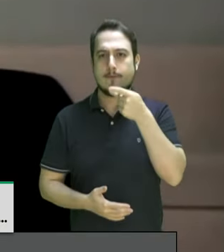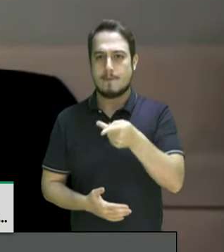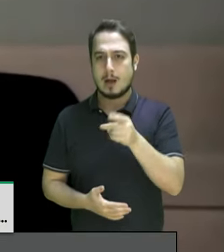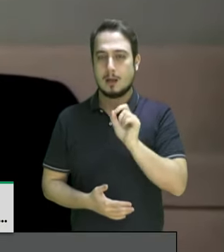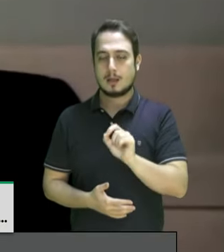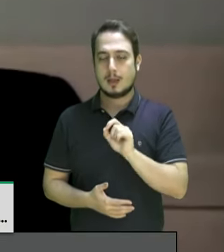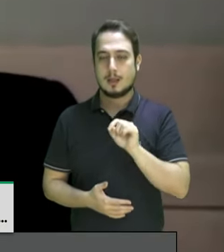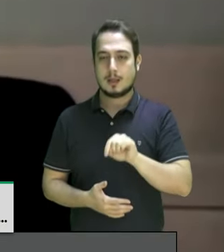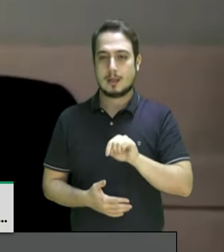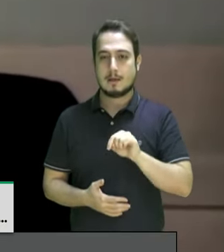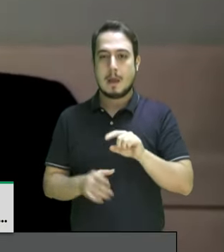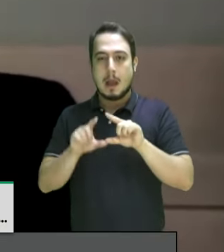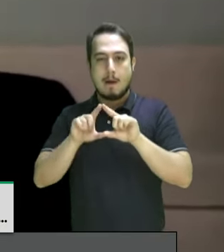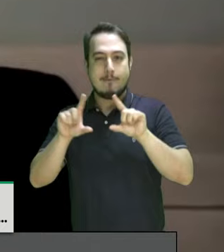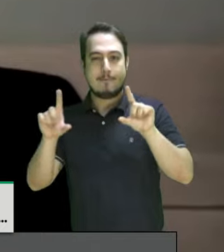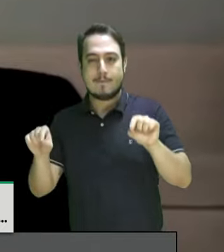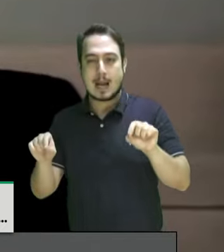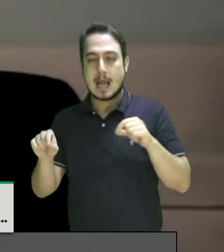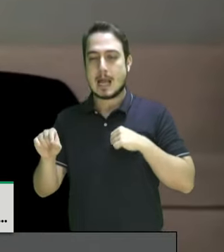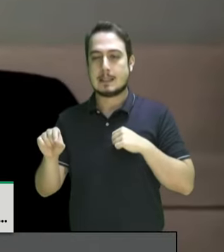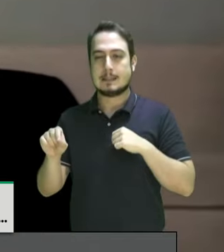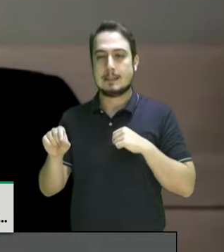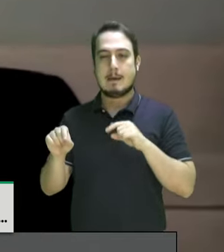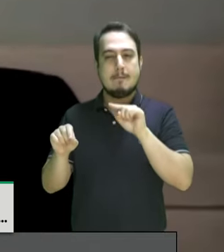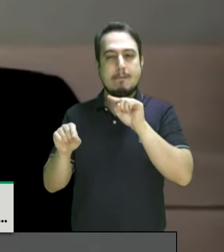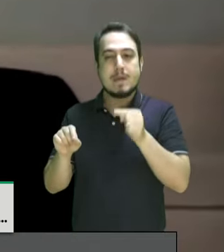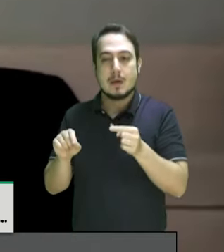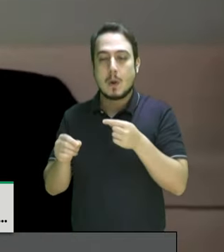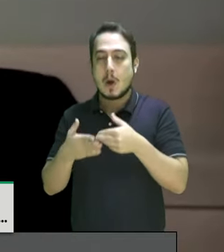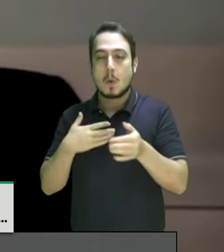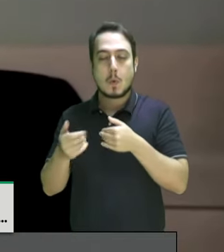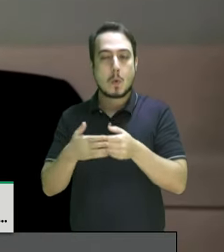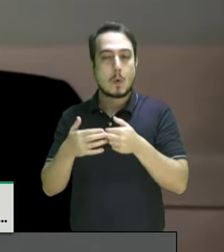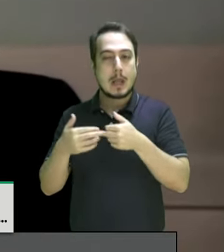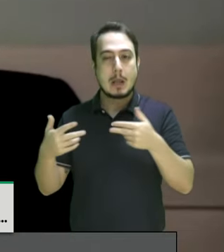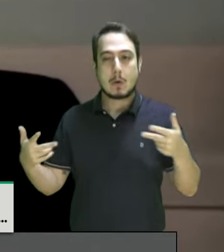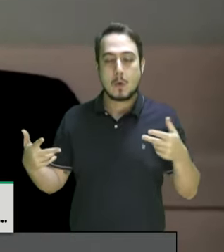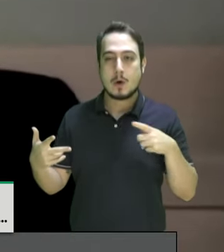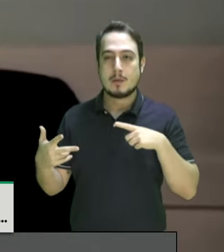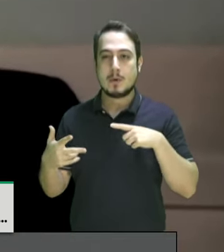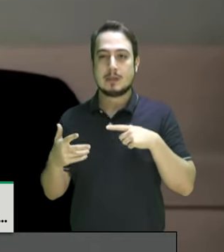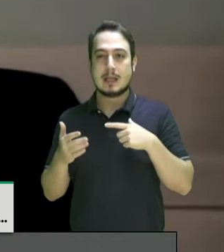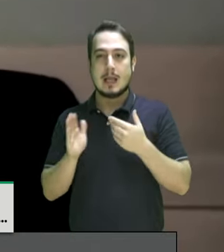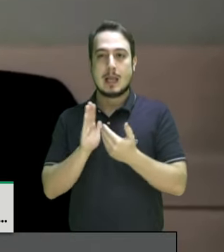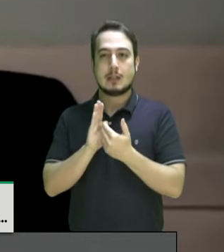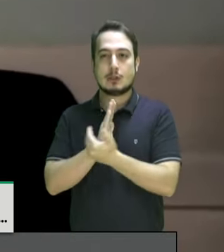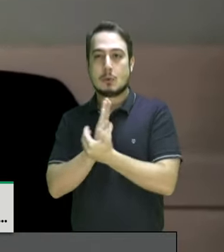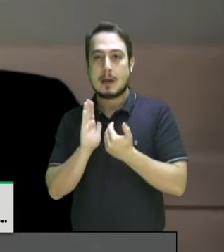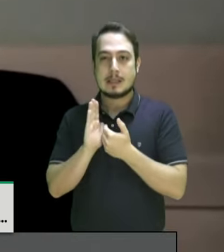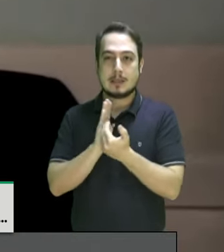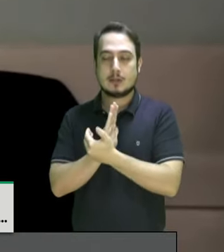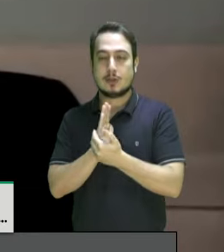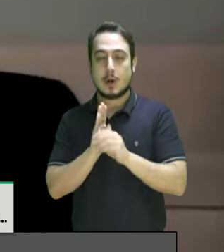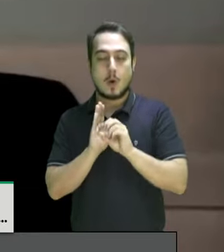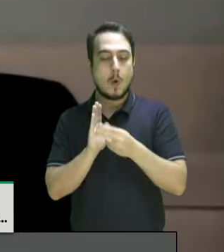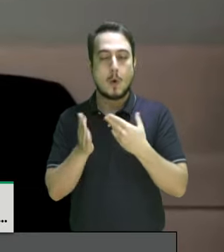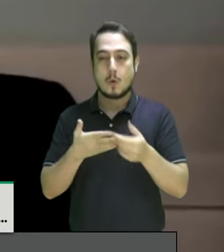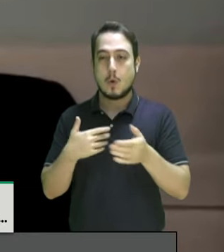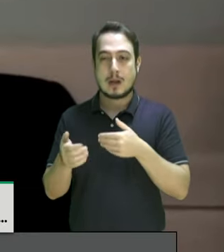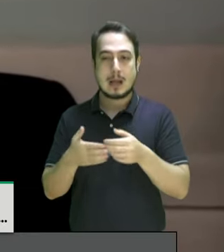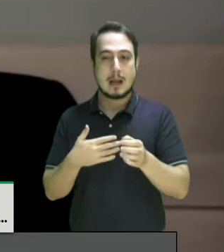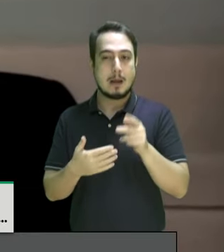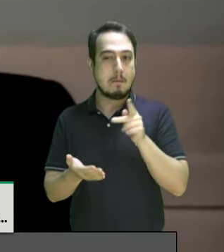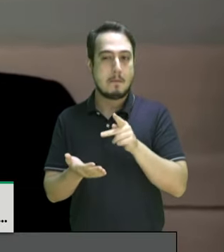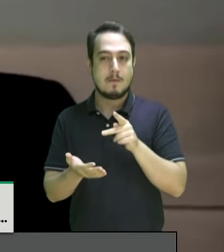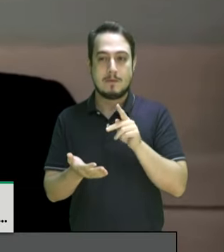mal expressada, que possa ser dúbia, não tem qualquer traço de inverdade